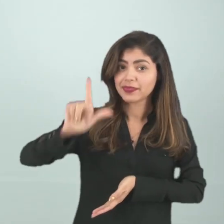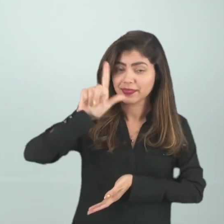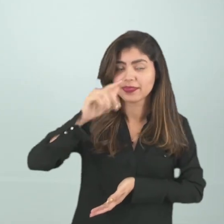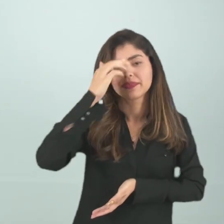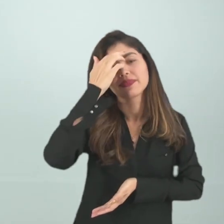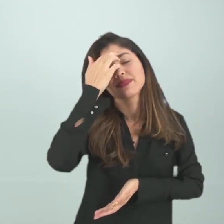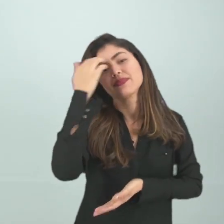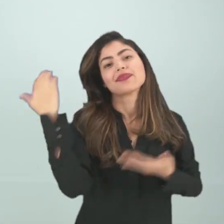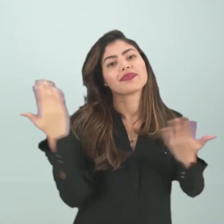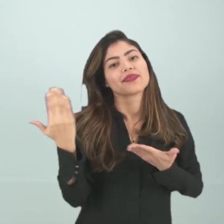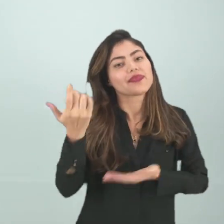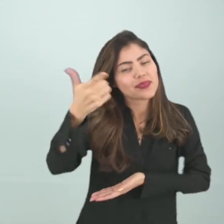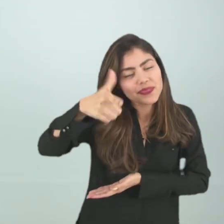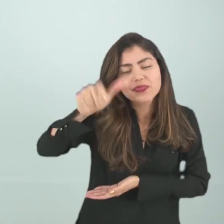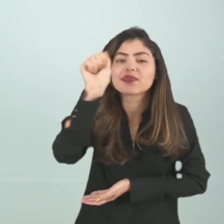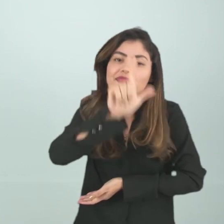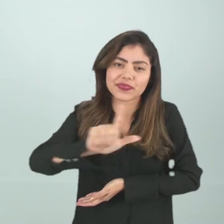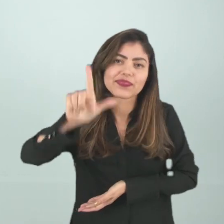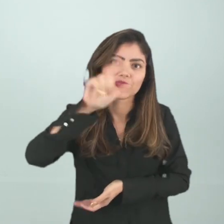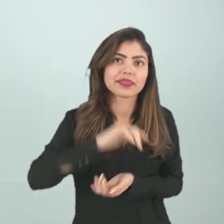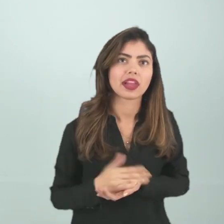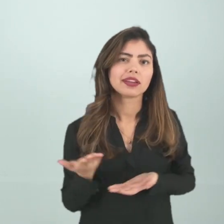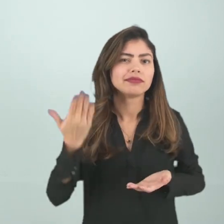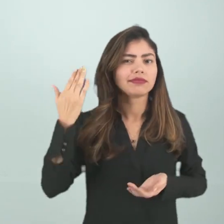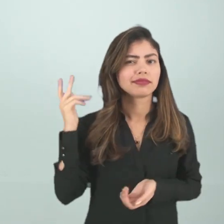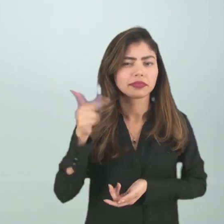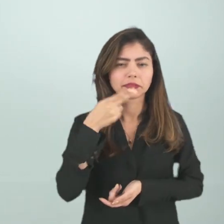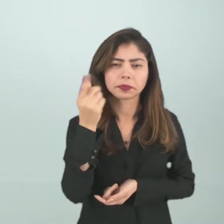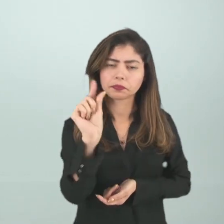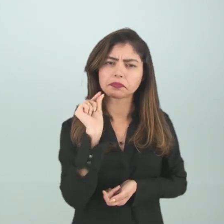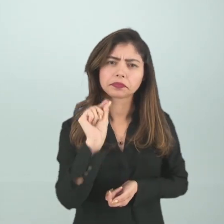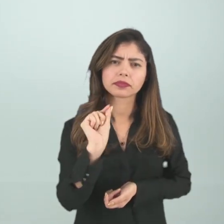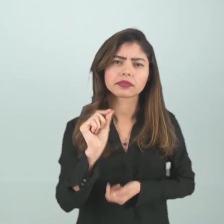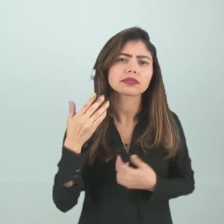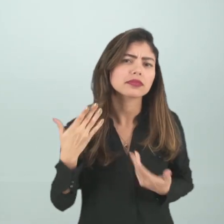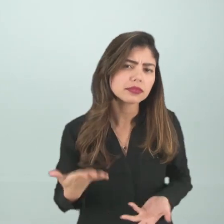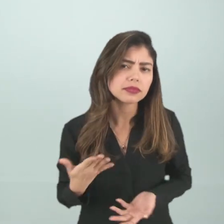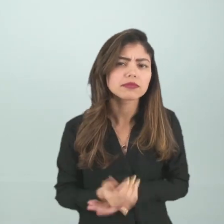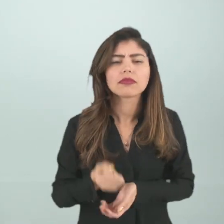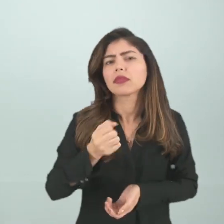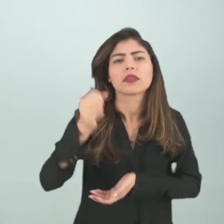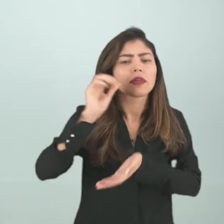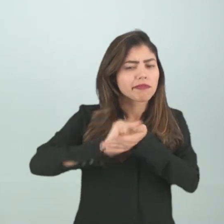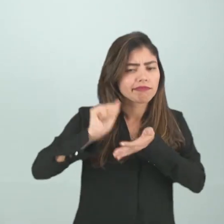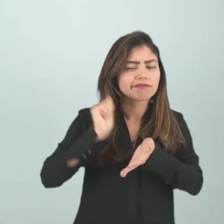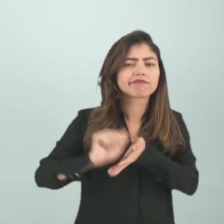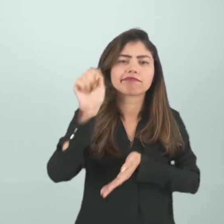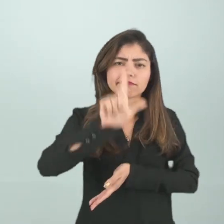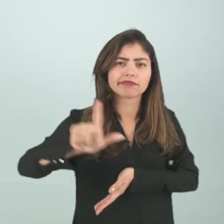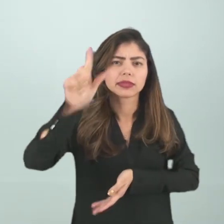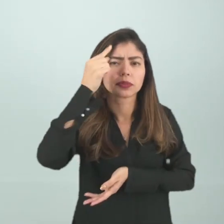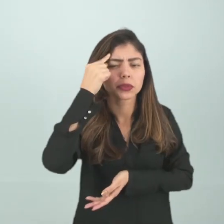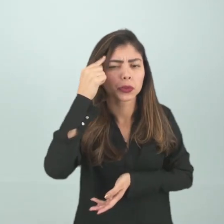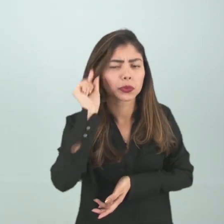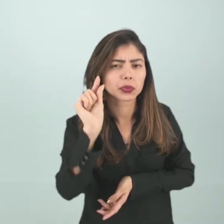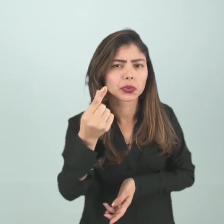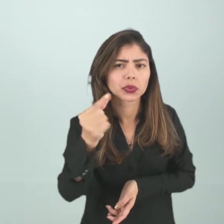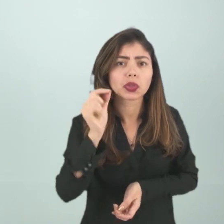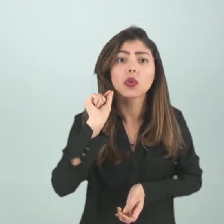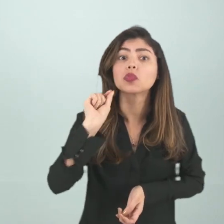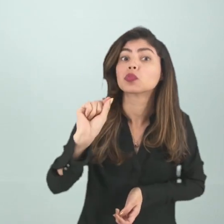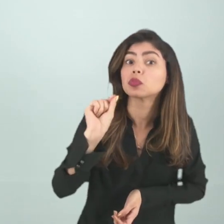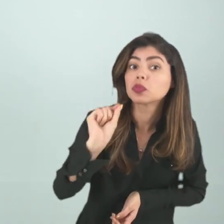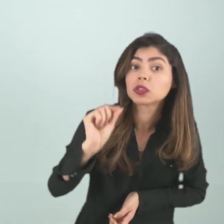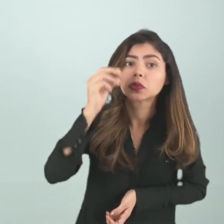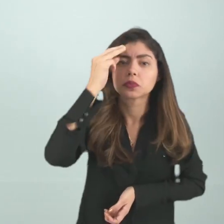literatura. Antes de falar sobre o que é memória literária, vamos pensar um pouquinho no que